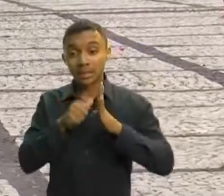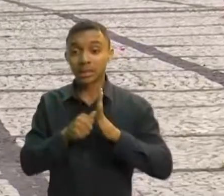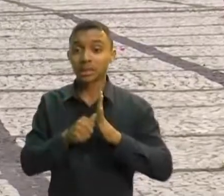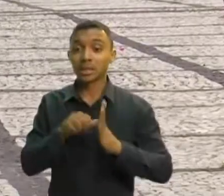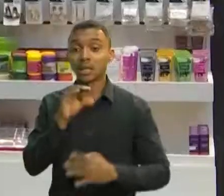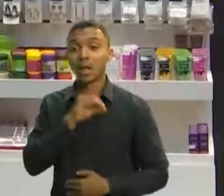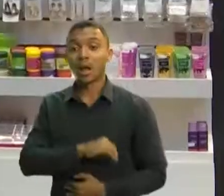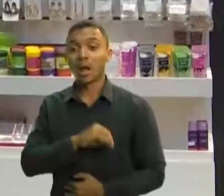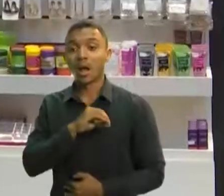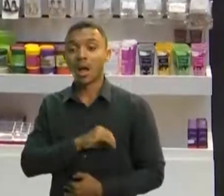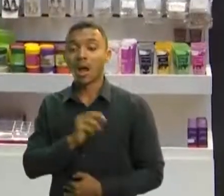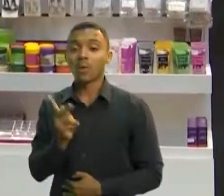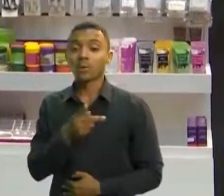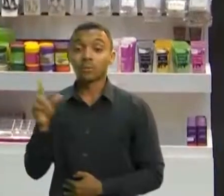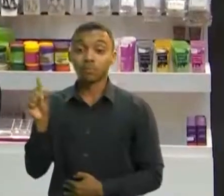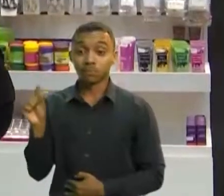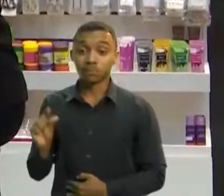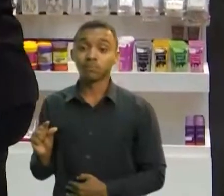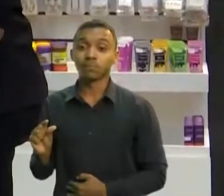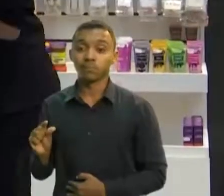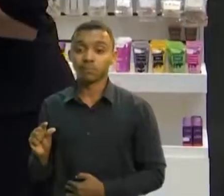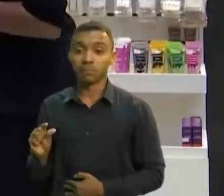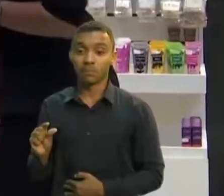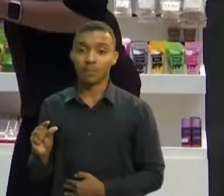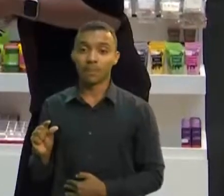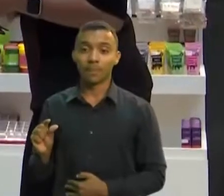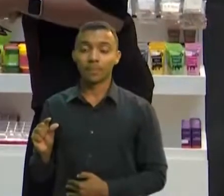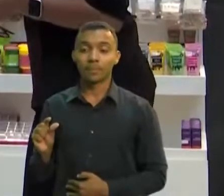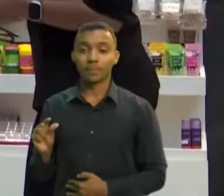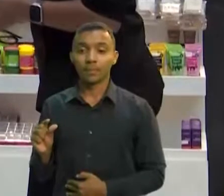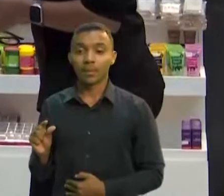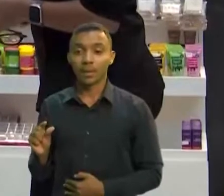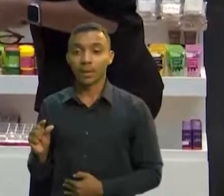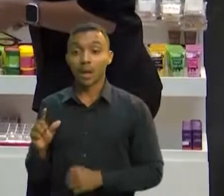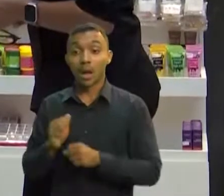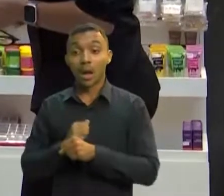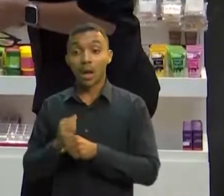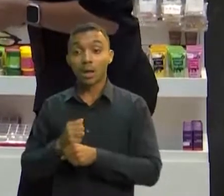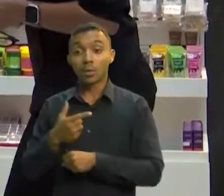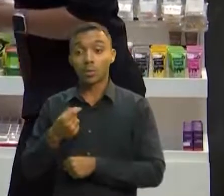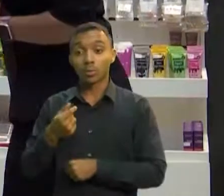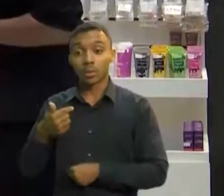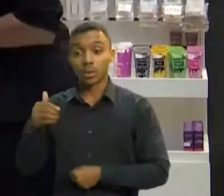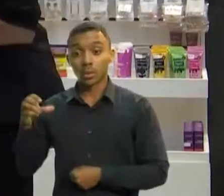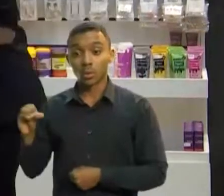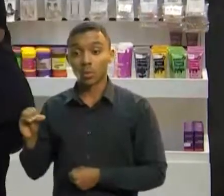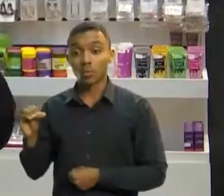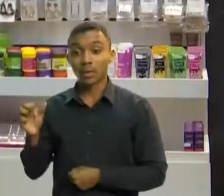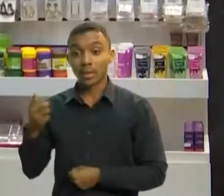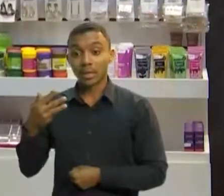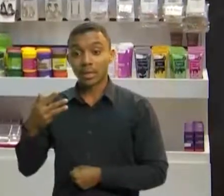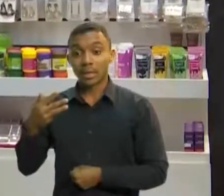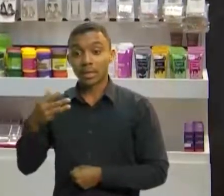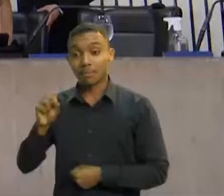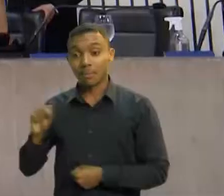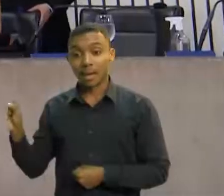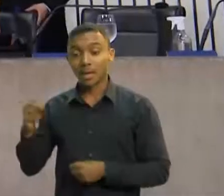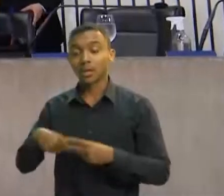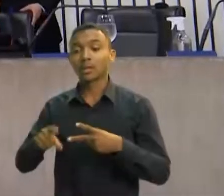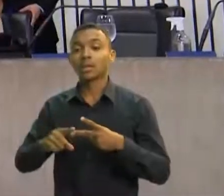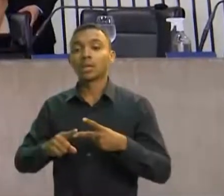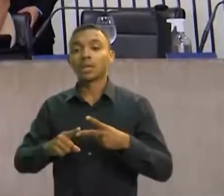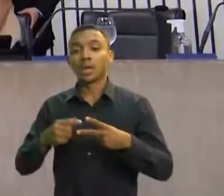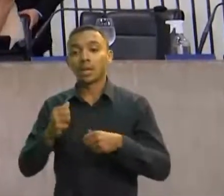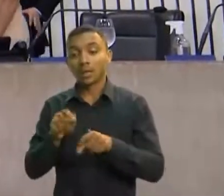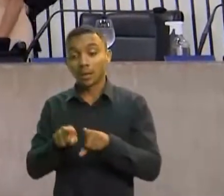menor entre o terceiro trimestre de 2019 e o terceiro trimestre de 2021. O